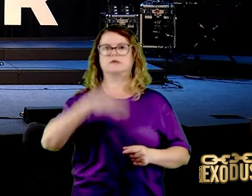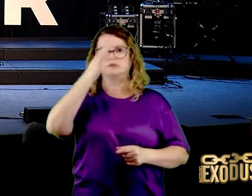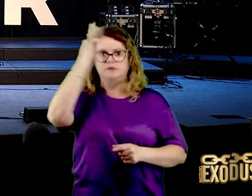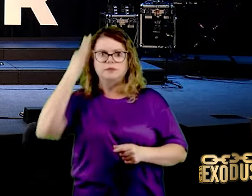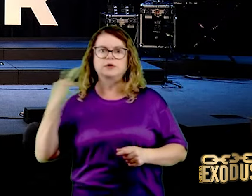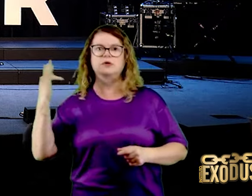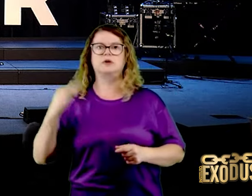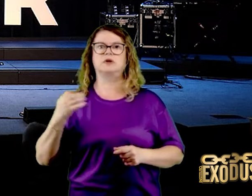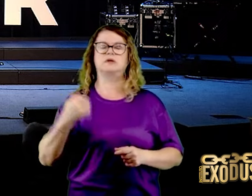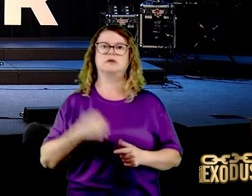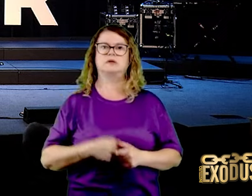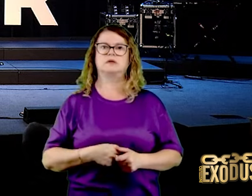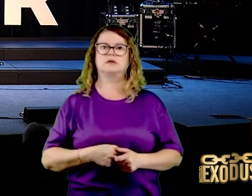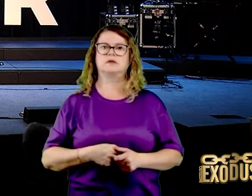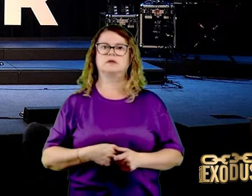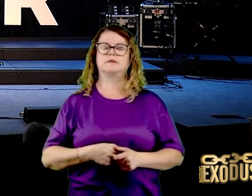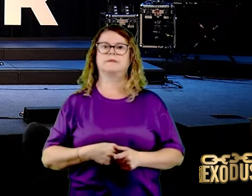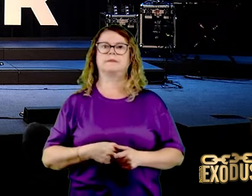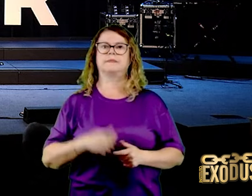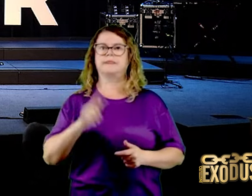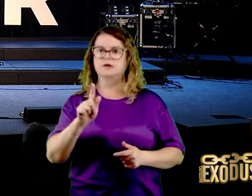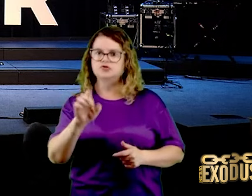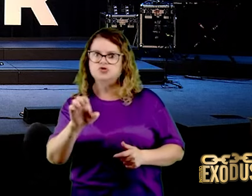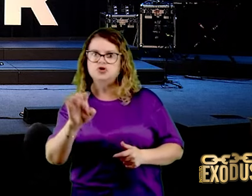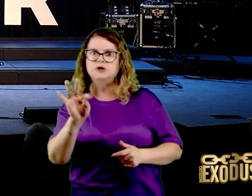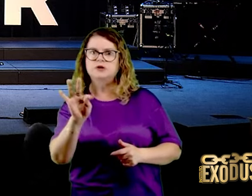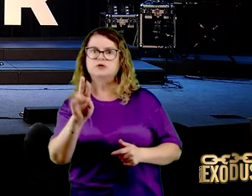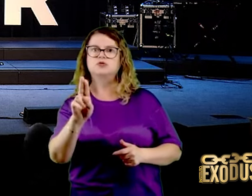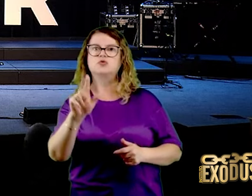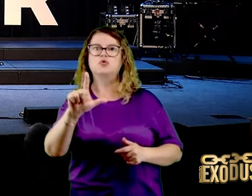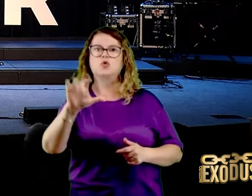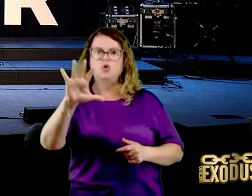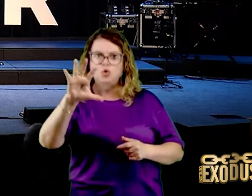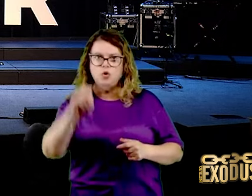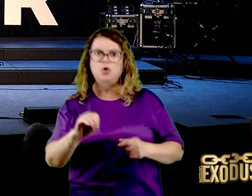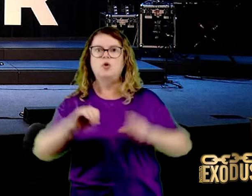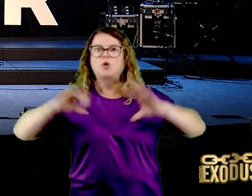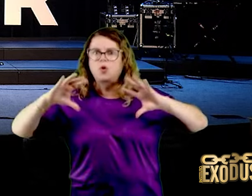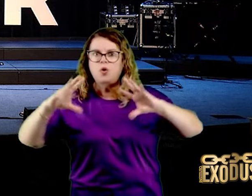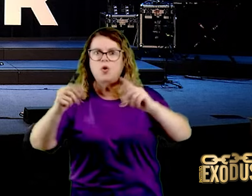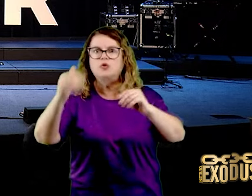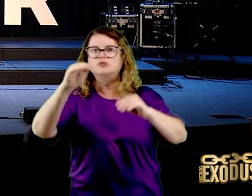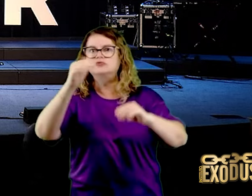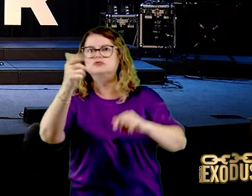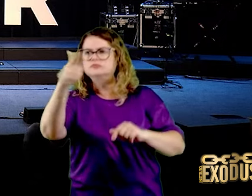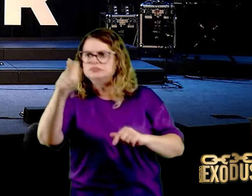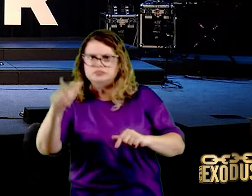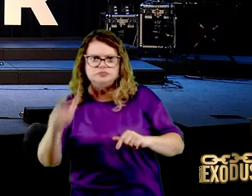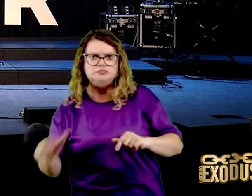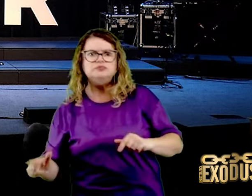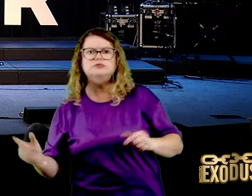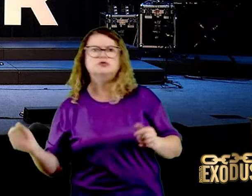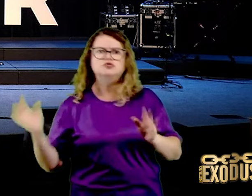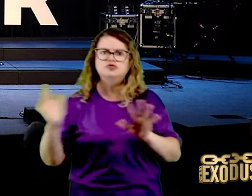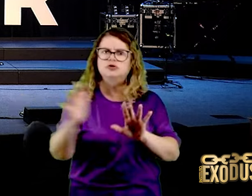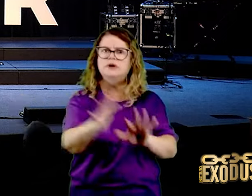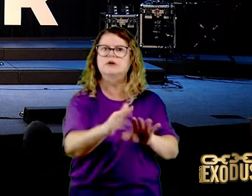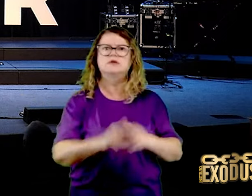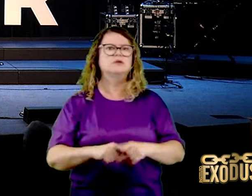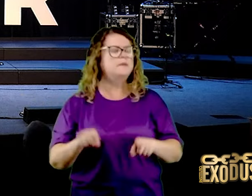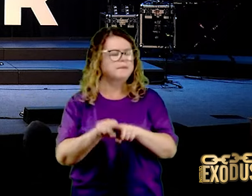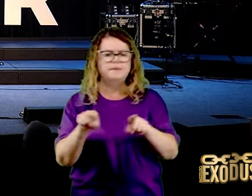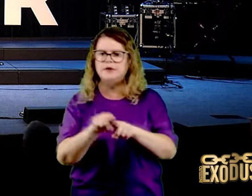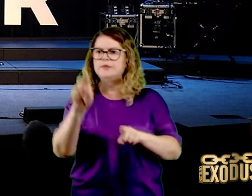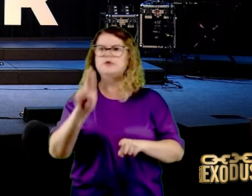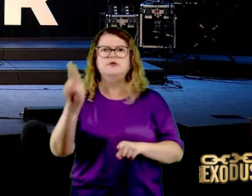os outros que estão chegando aqui, estão entrando tudo na mesma universidade. A universidade do avanço, a guerra. Chega